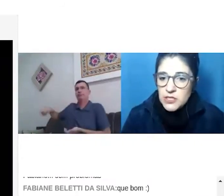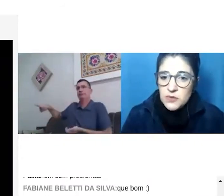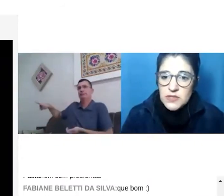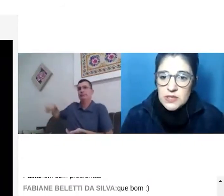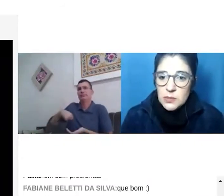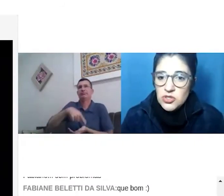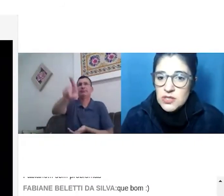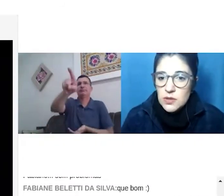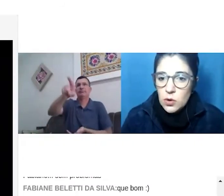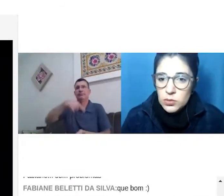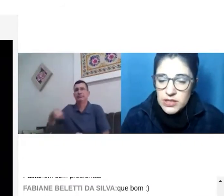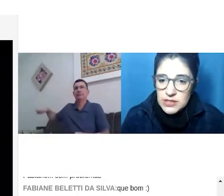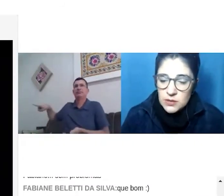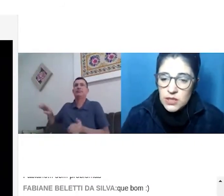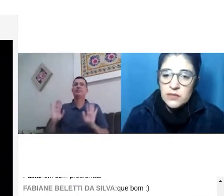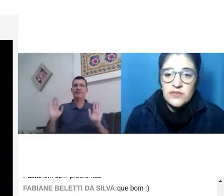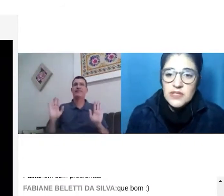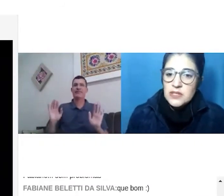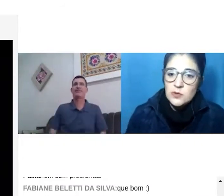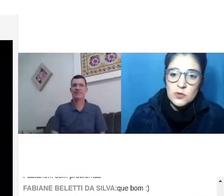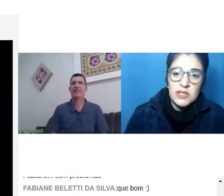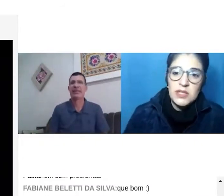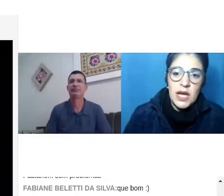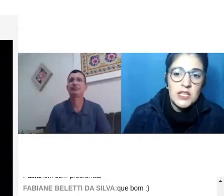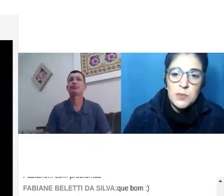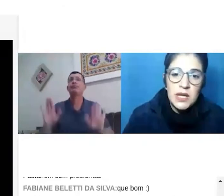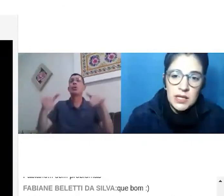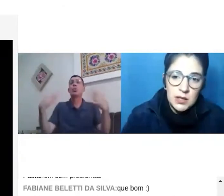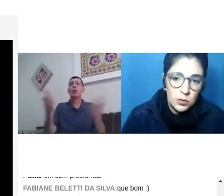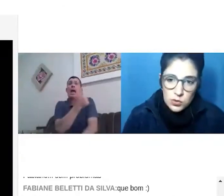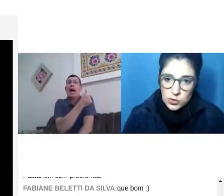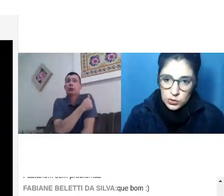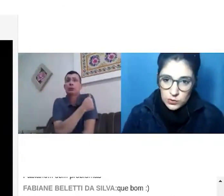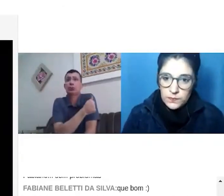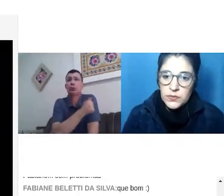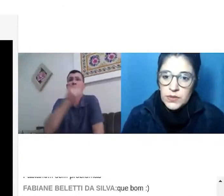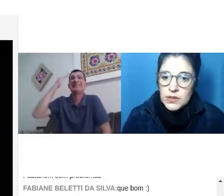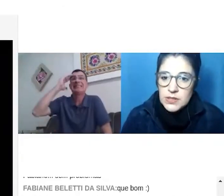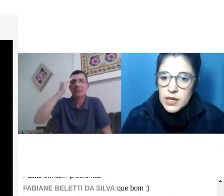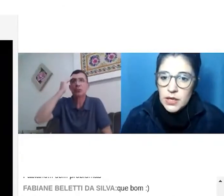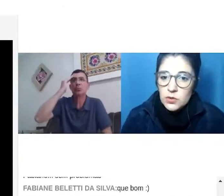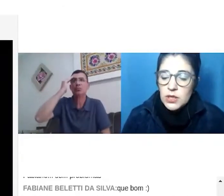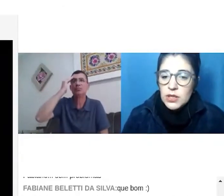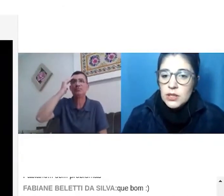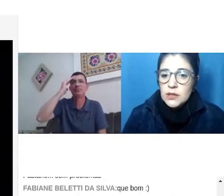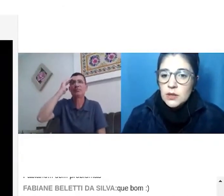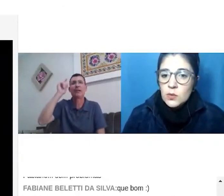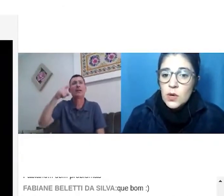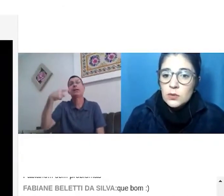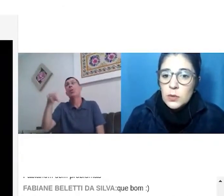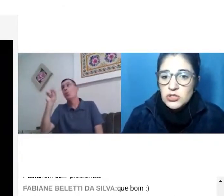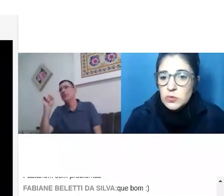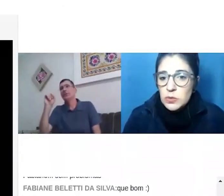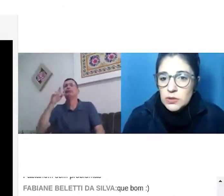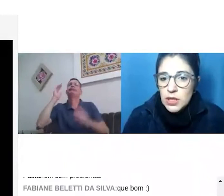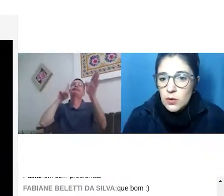apenas para fazer essa mediação da comunicação. Ele não vai fazer os materiais para aquele aluno surdo. Certo? Então, o